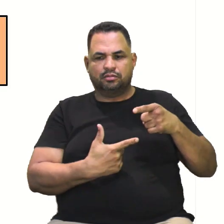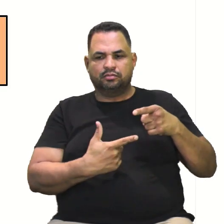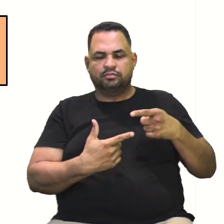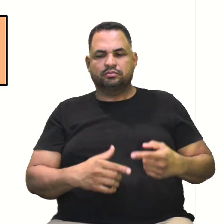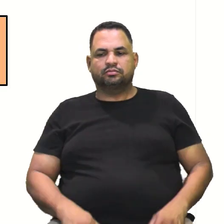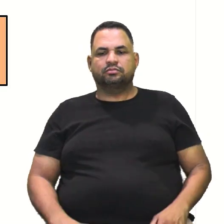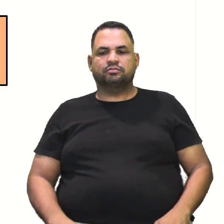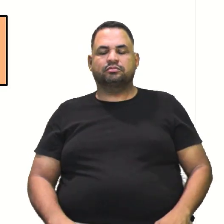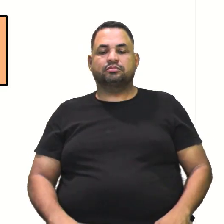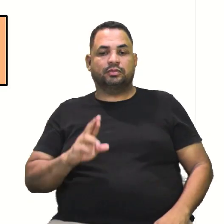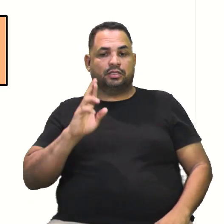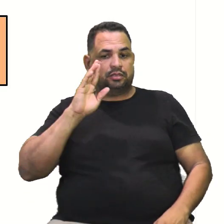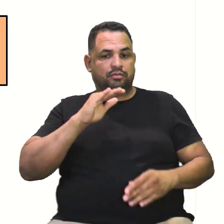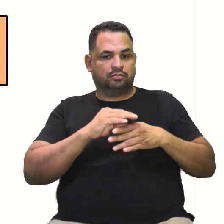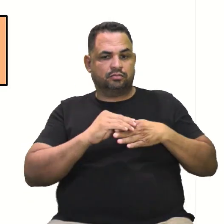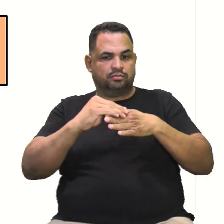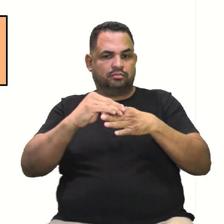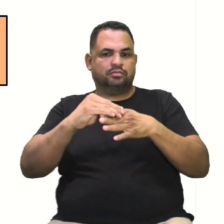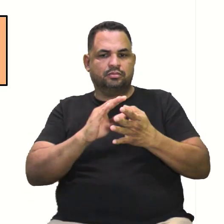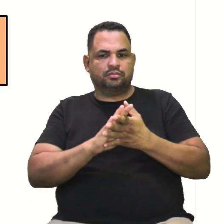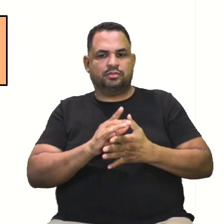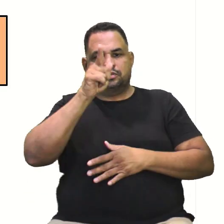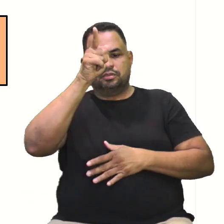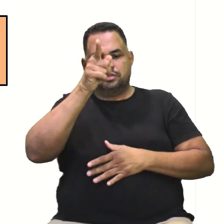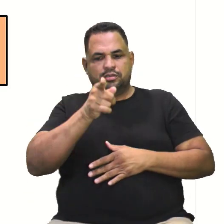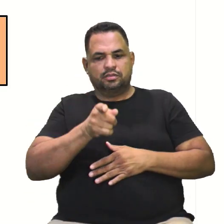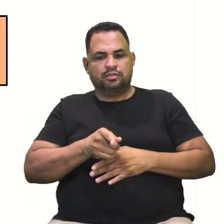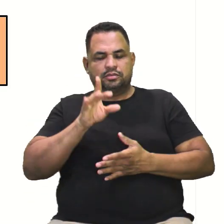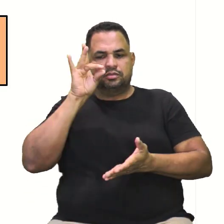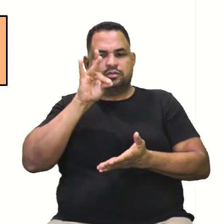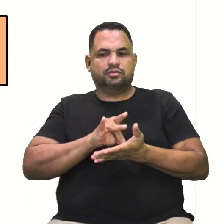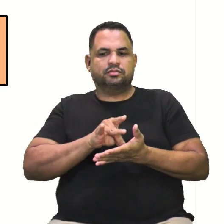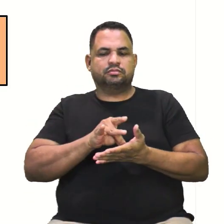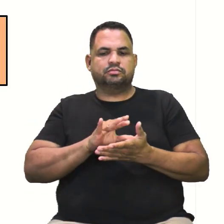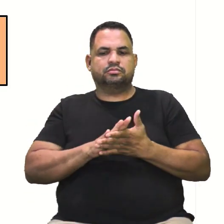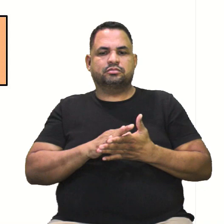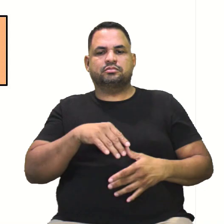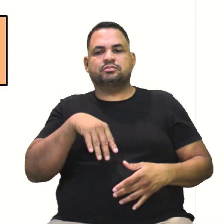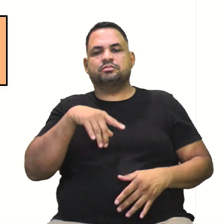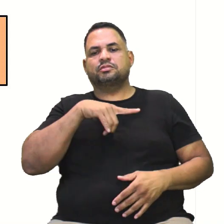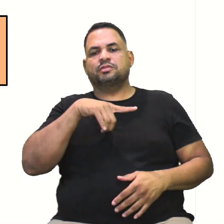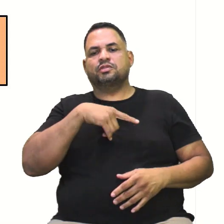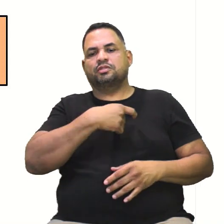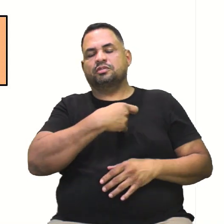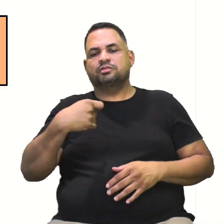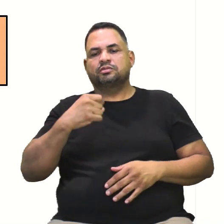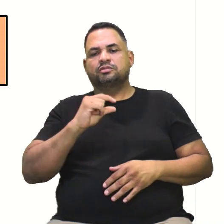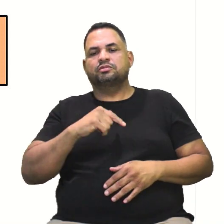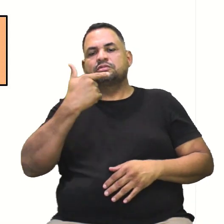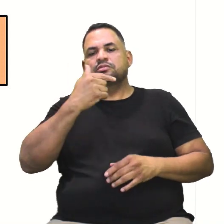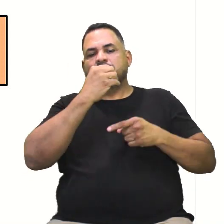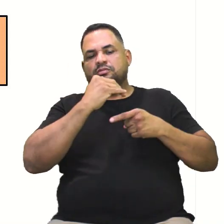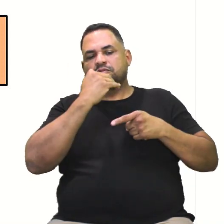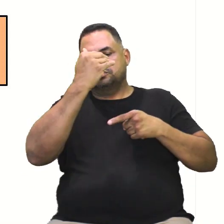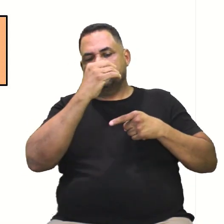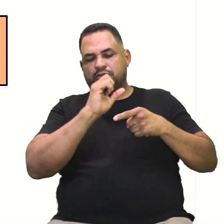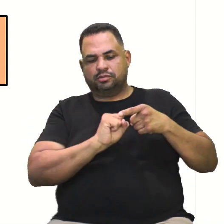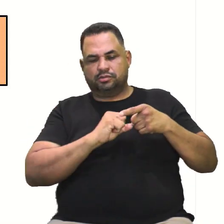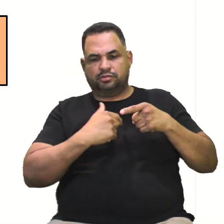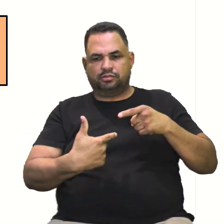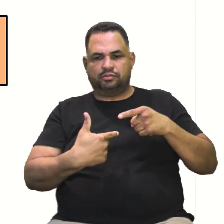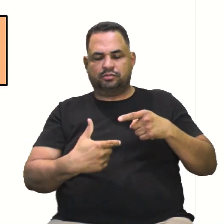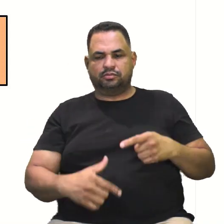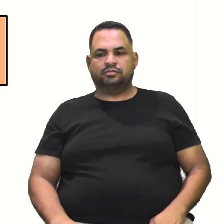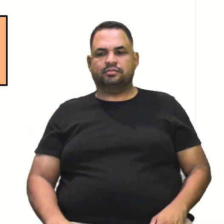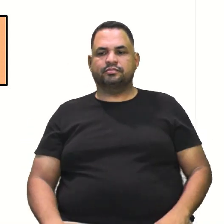Então, quer dizer, quem comanda é o eixo real. Se o eixo real estiver em x, é x² que está sobre A², tá bom?